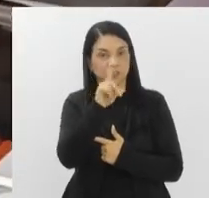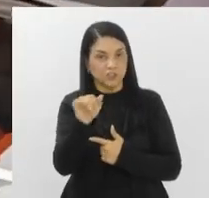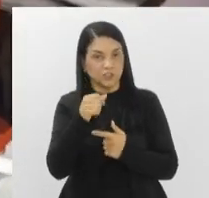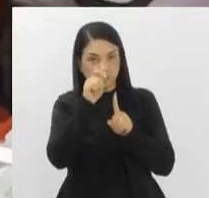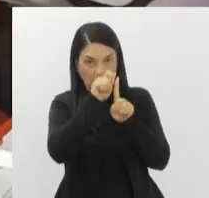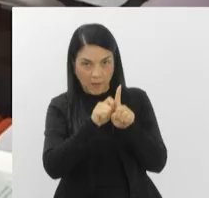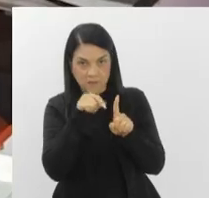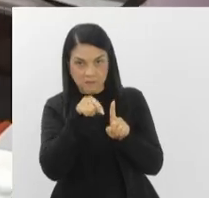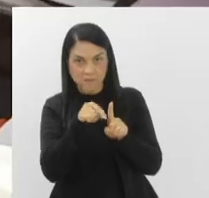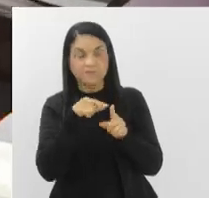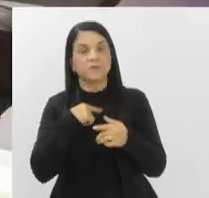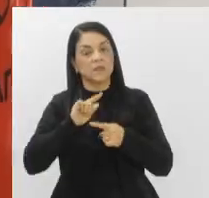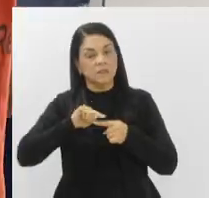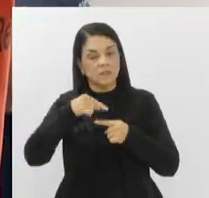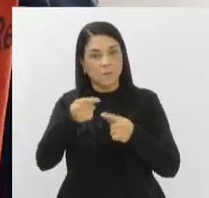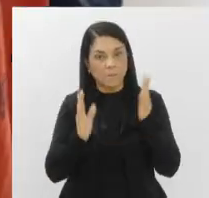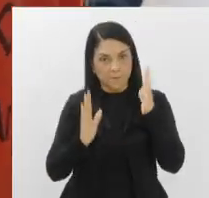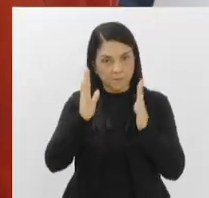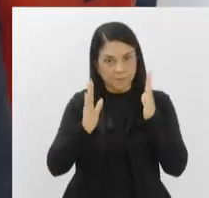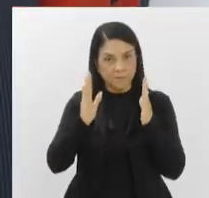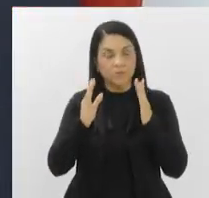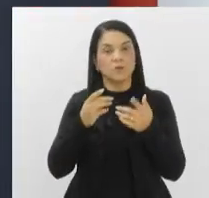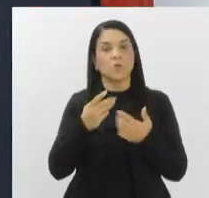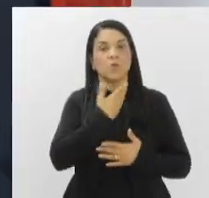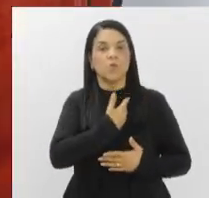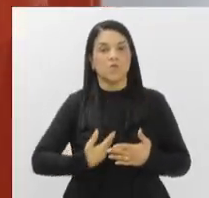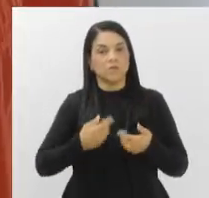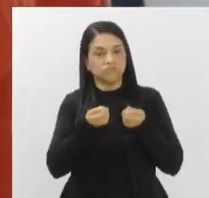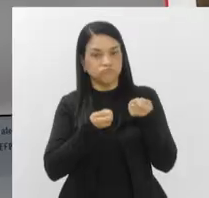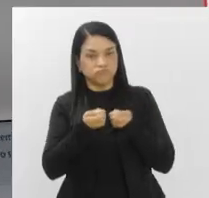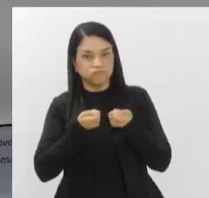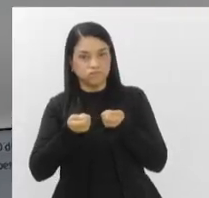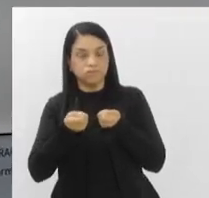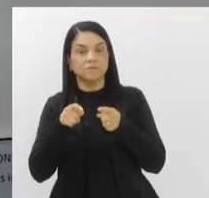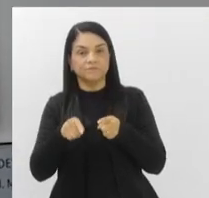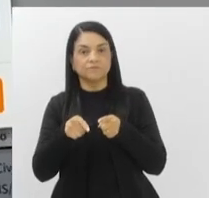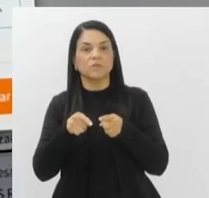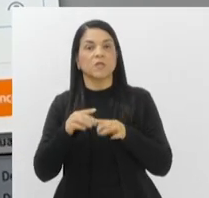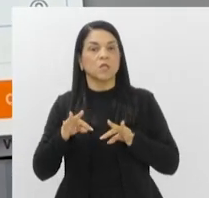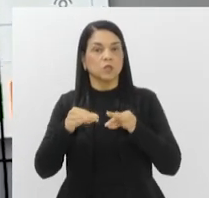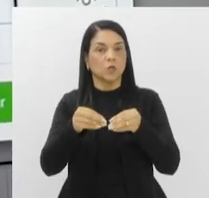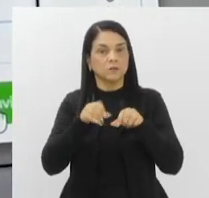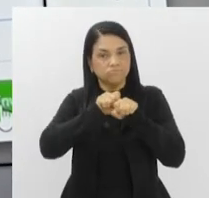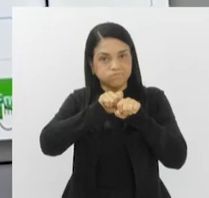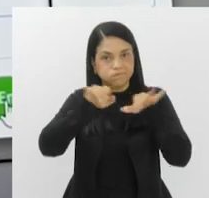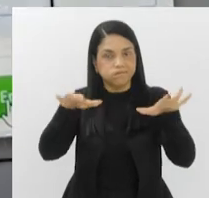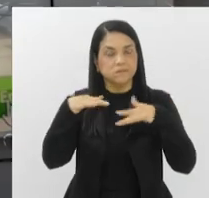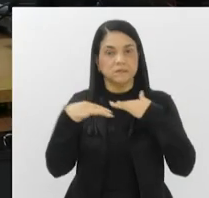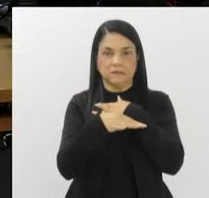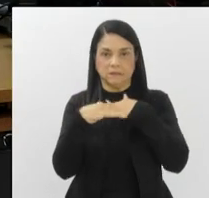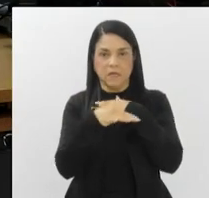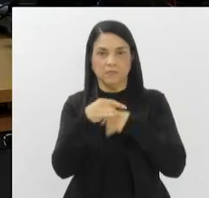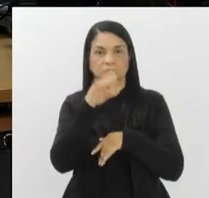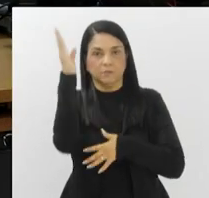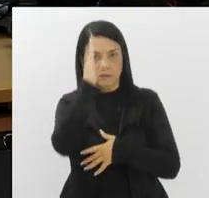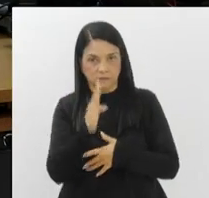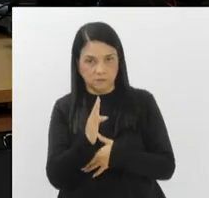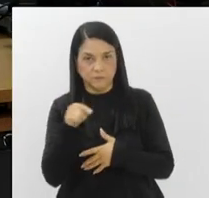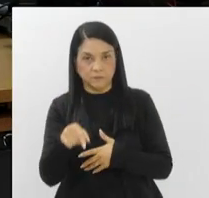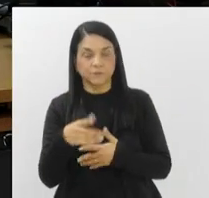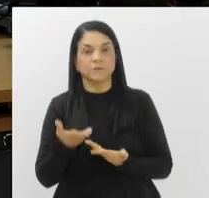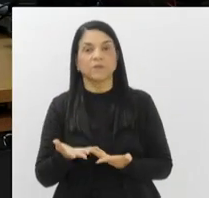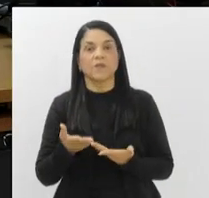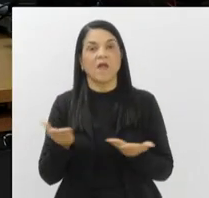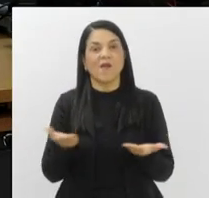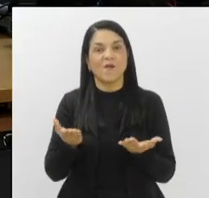período, o governo fará os ajustes necessários para implementar o sistema em todas as cidades do Brasil. E vamos